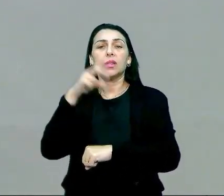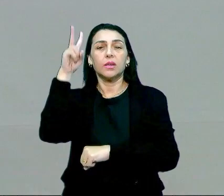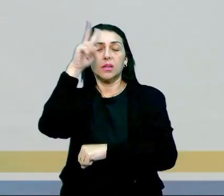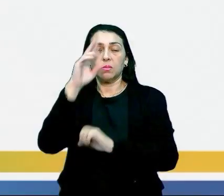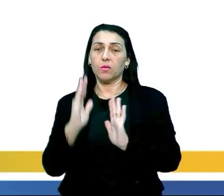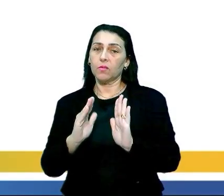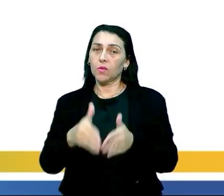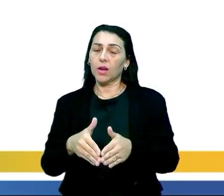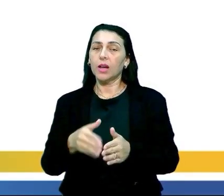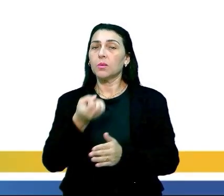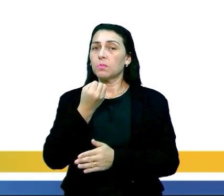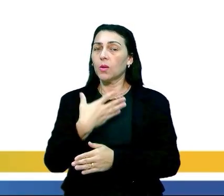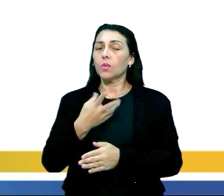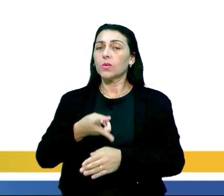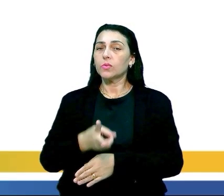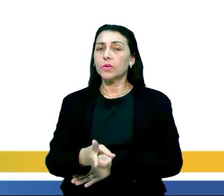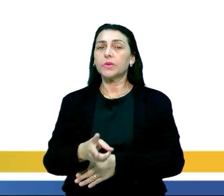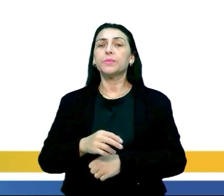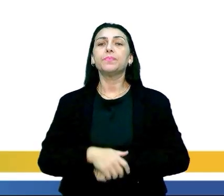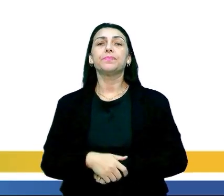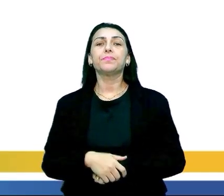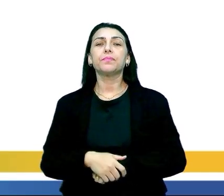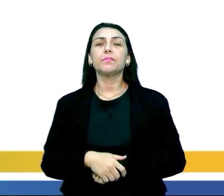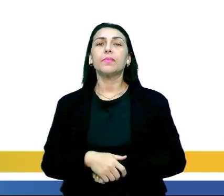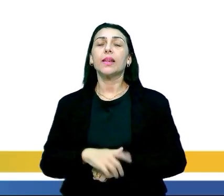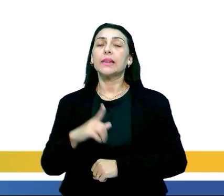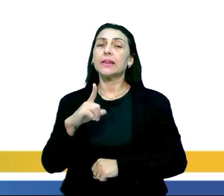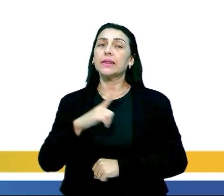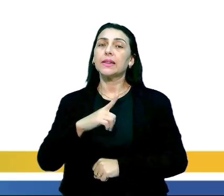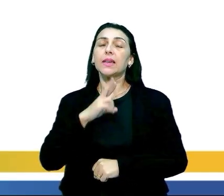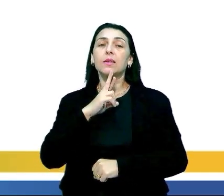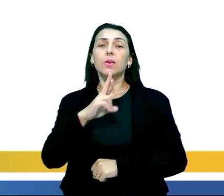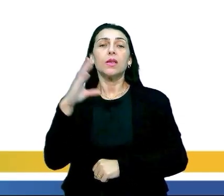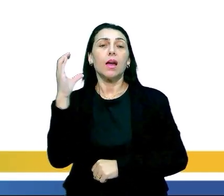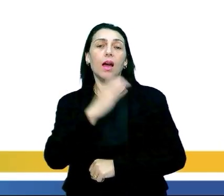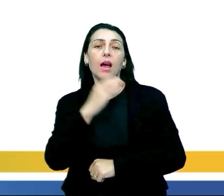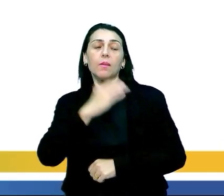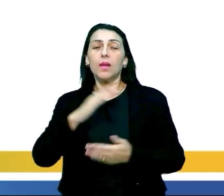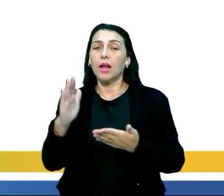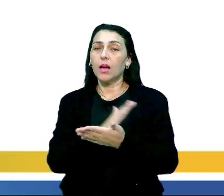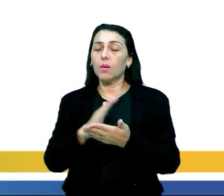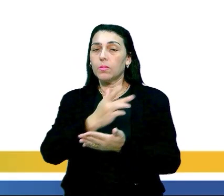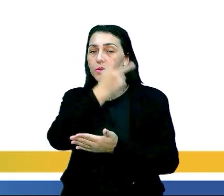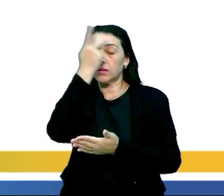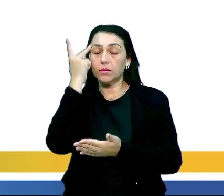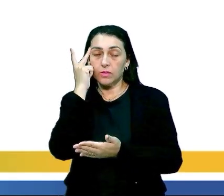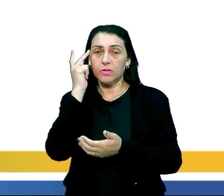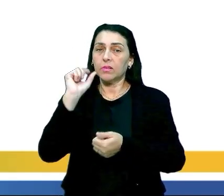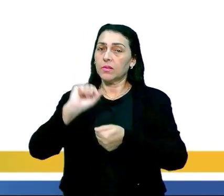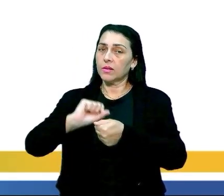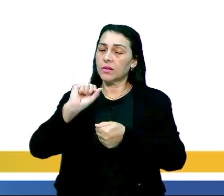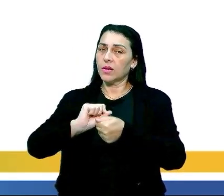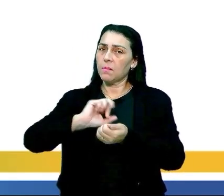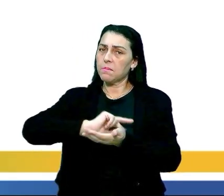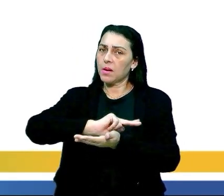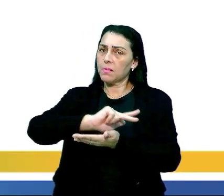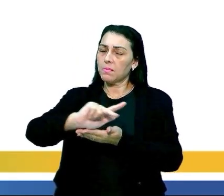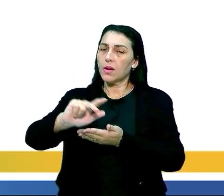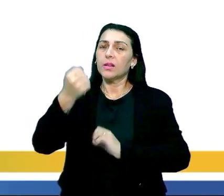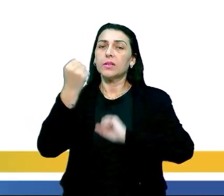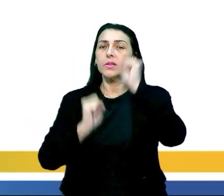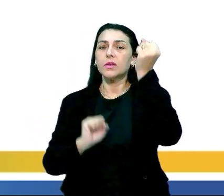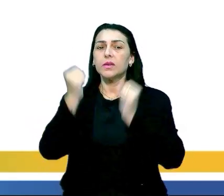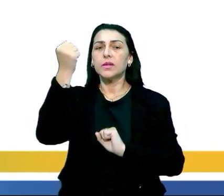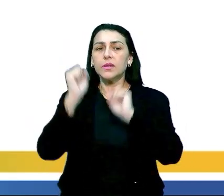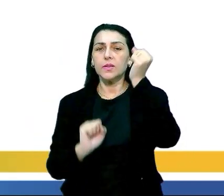focada, tá bom? Então continuando. Contudo, a fim de obter resultados rápidos, algumas pessoas passam a desenvolver uma série de exercícios